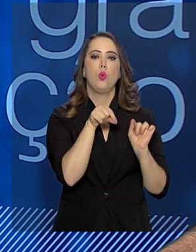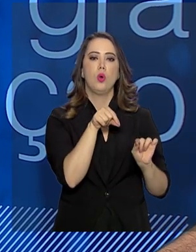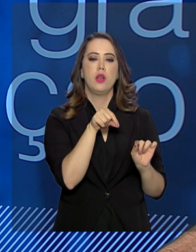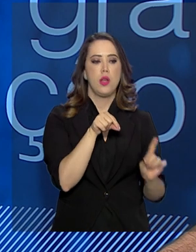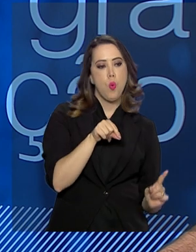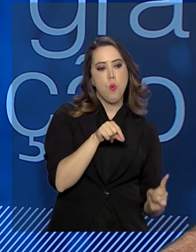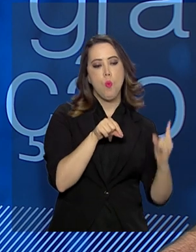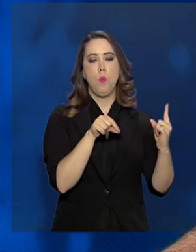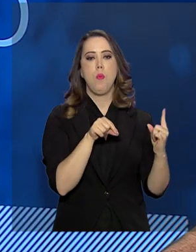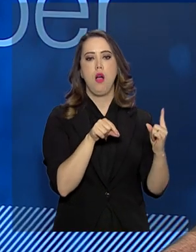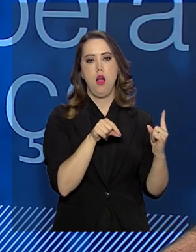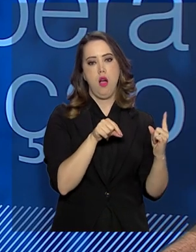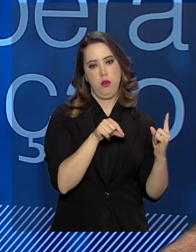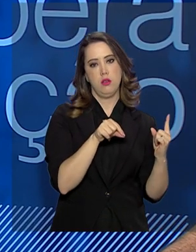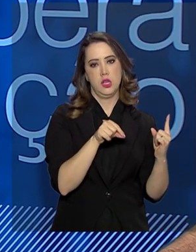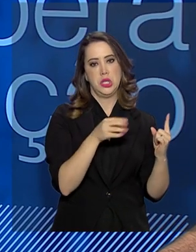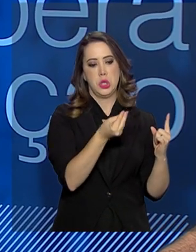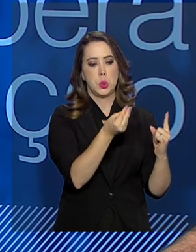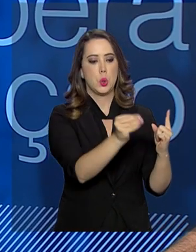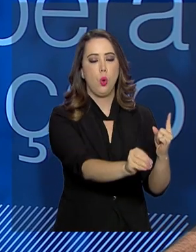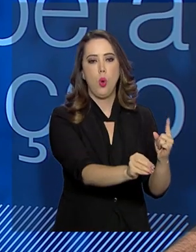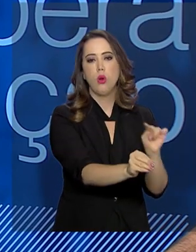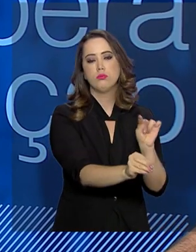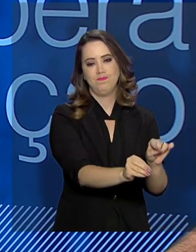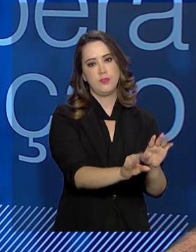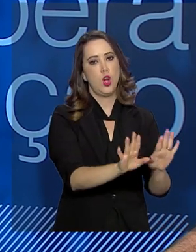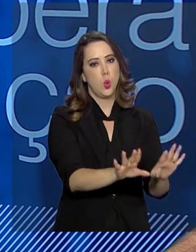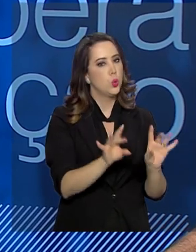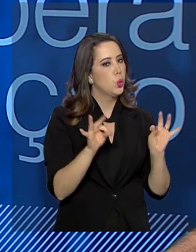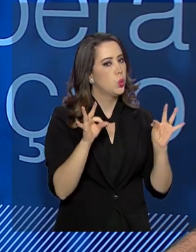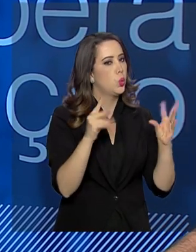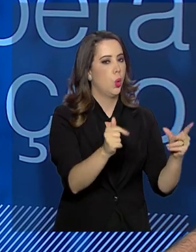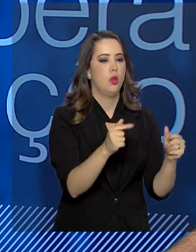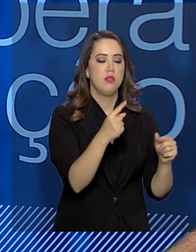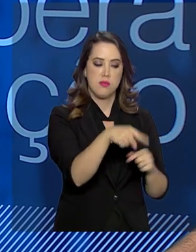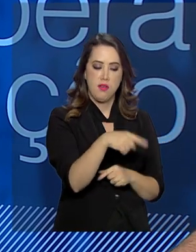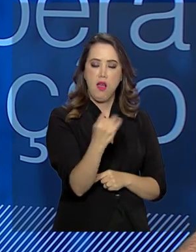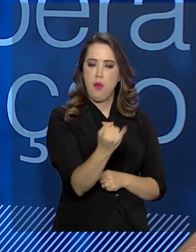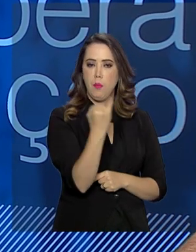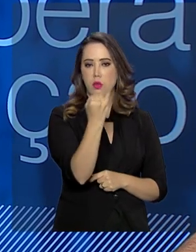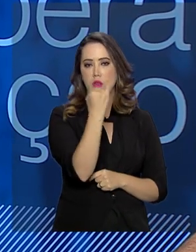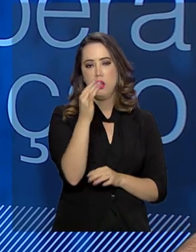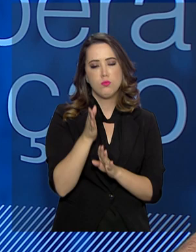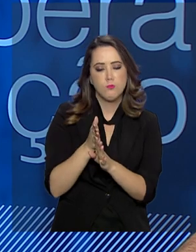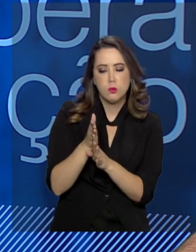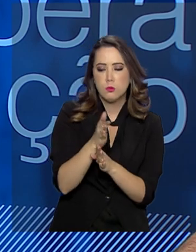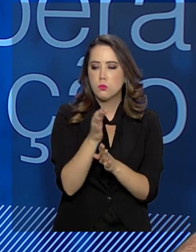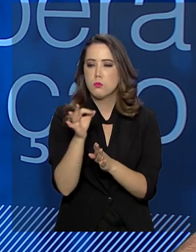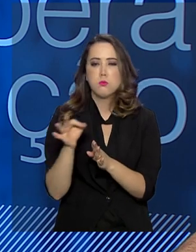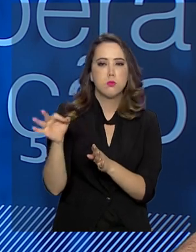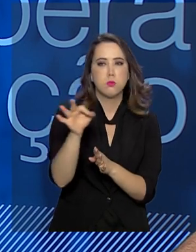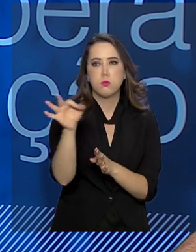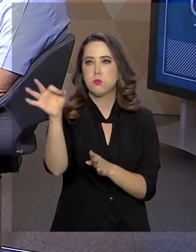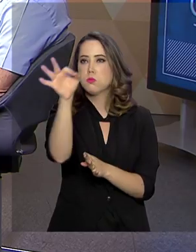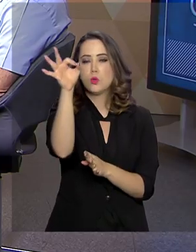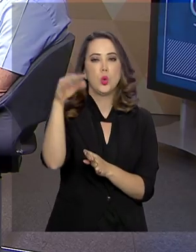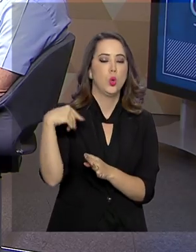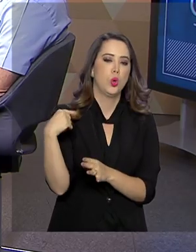uma área em detrimento da outra. Todas são importantes, toda extensão de fronteira do nosso país é importante.